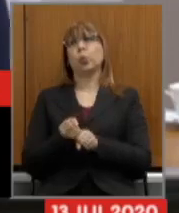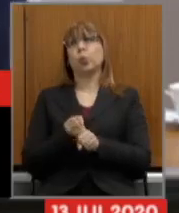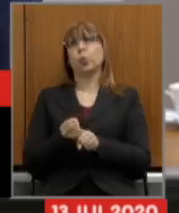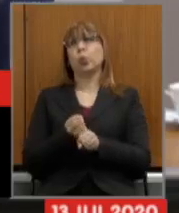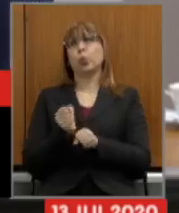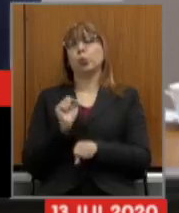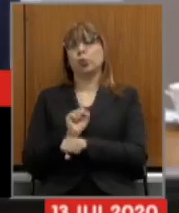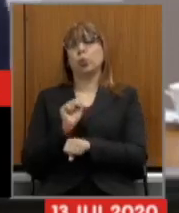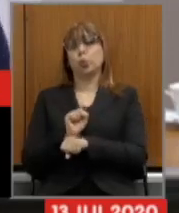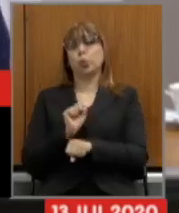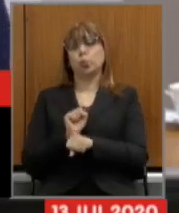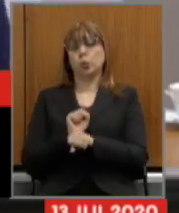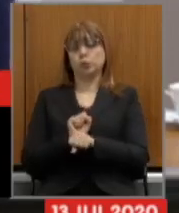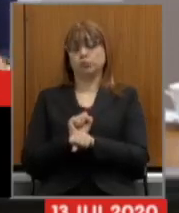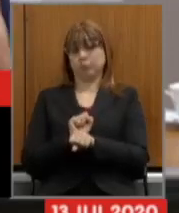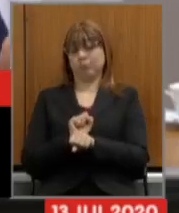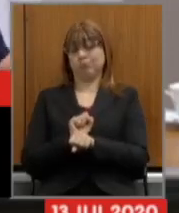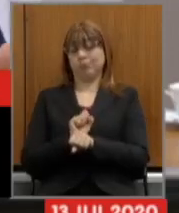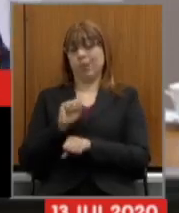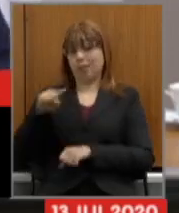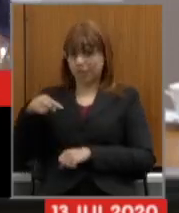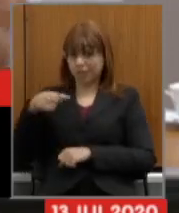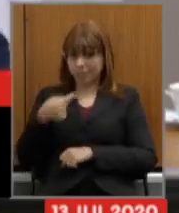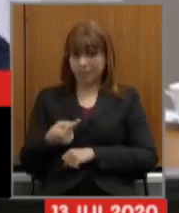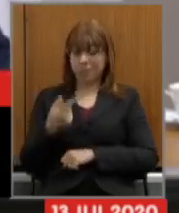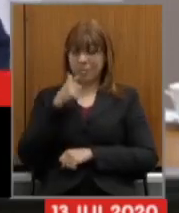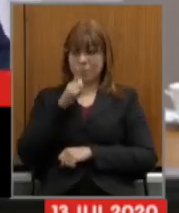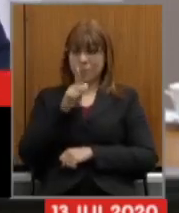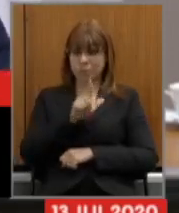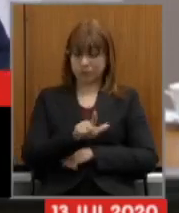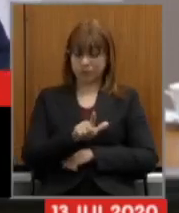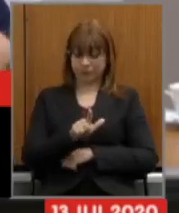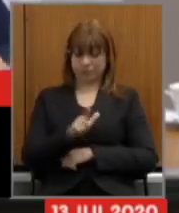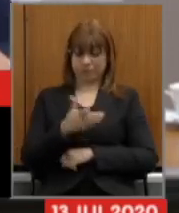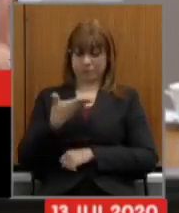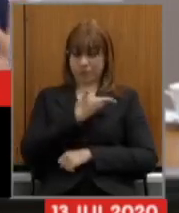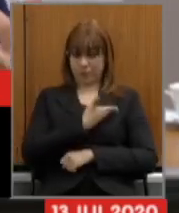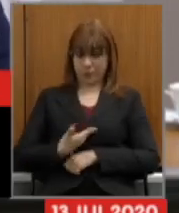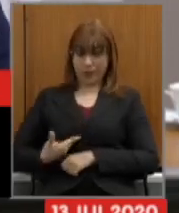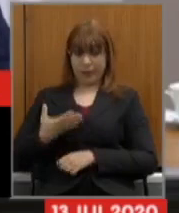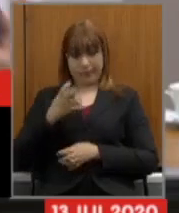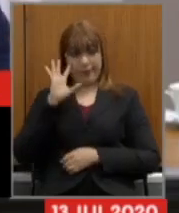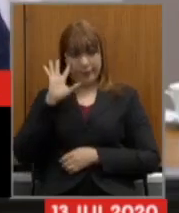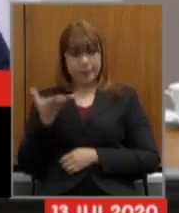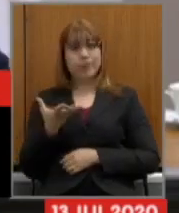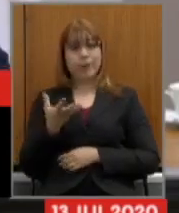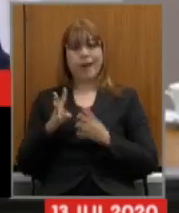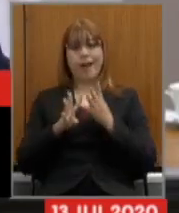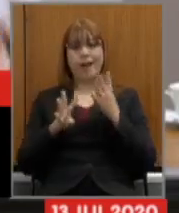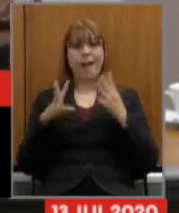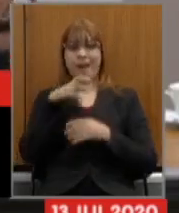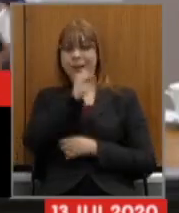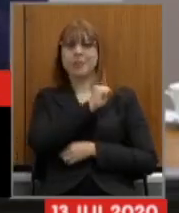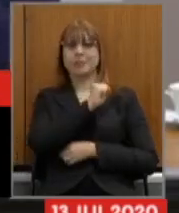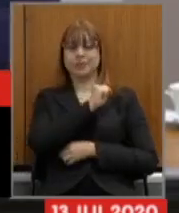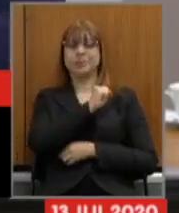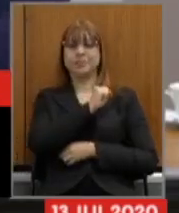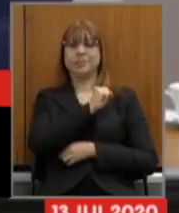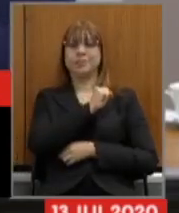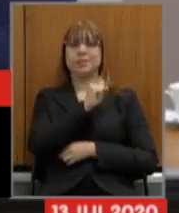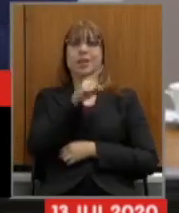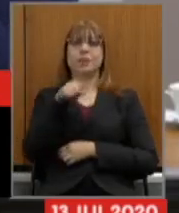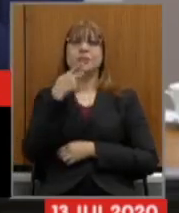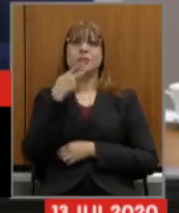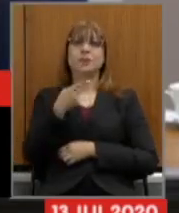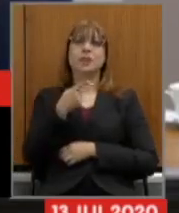afastamentos preliminares aí quando algum governo quis resolver isso a fila andou muito rápido e aí vocês